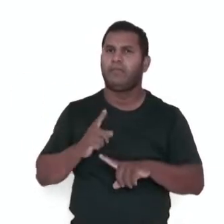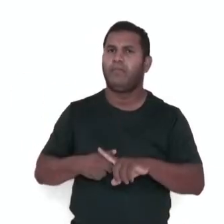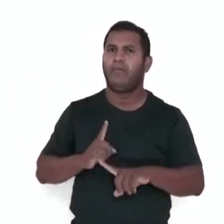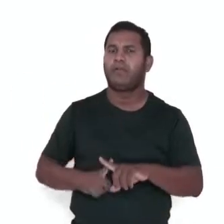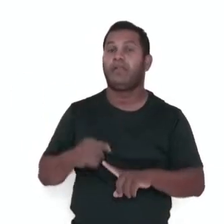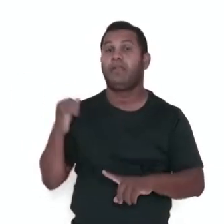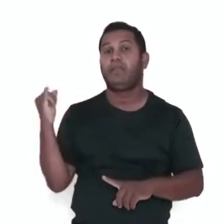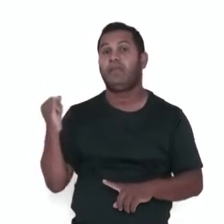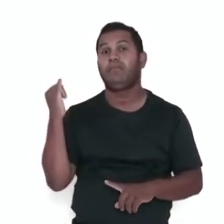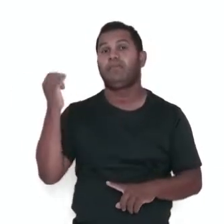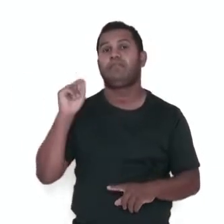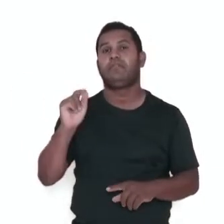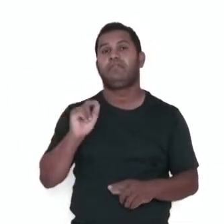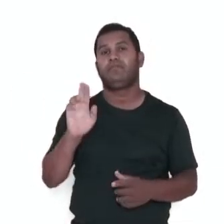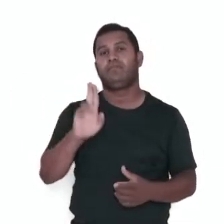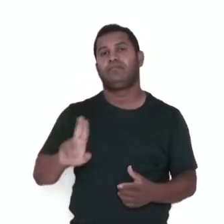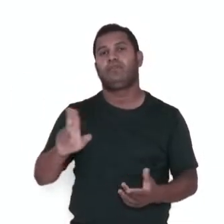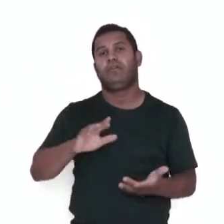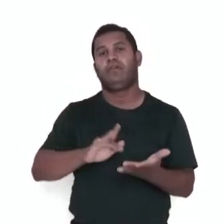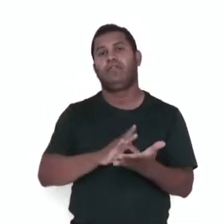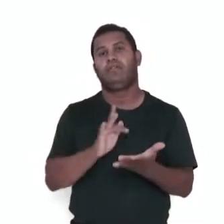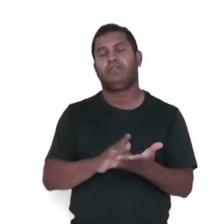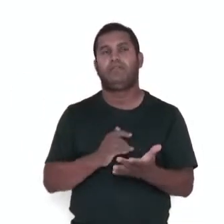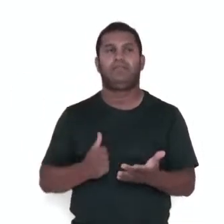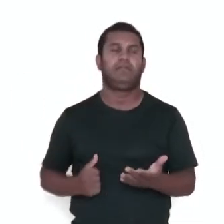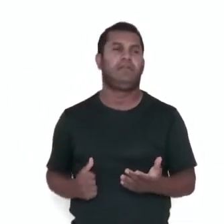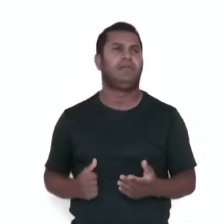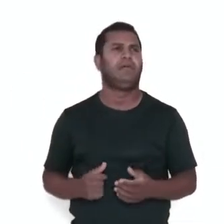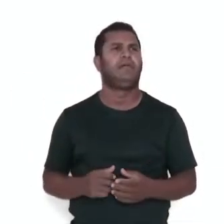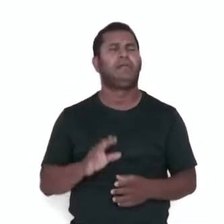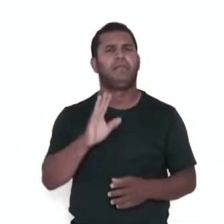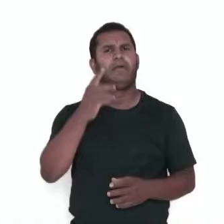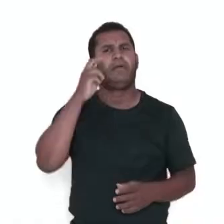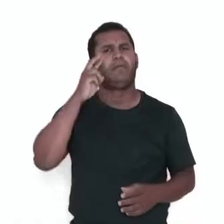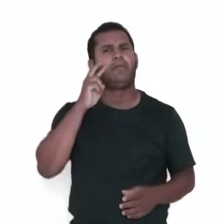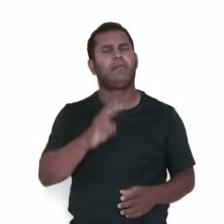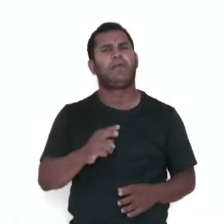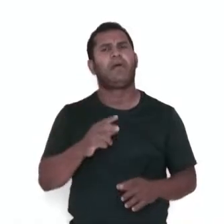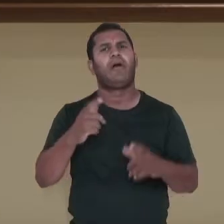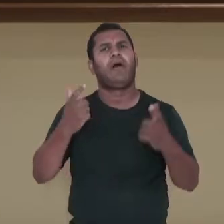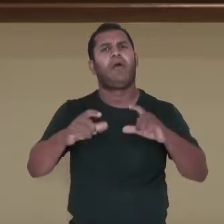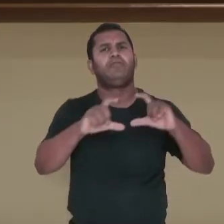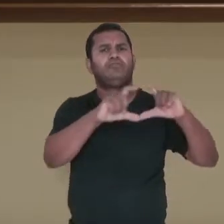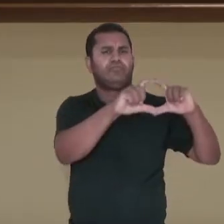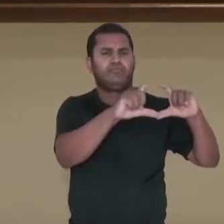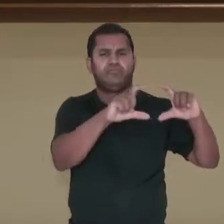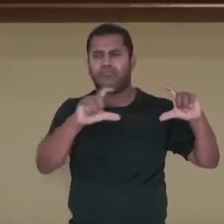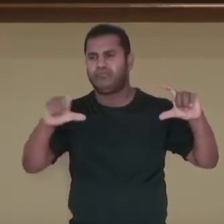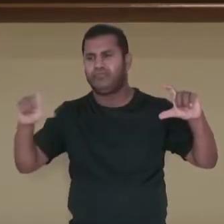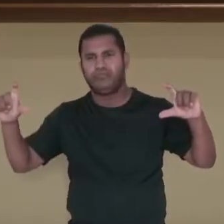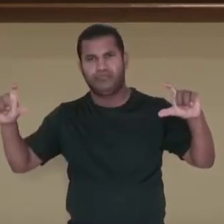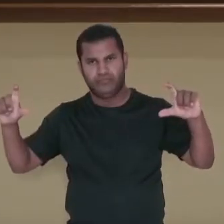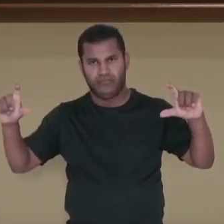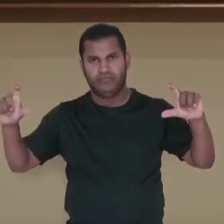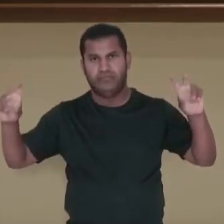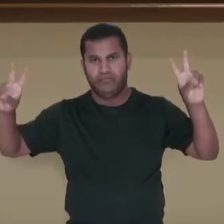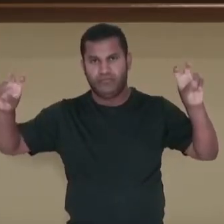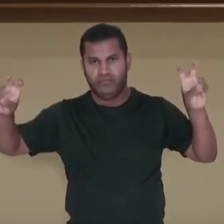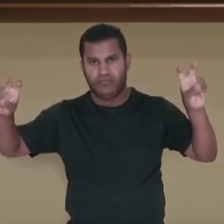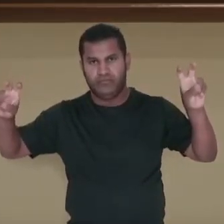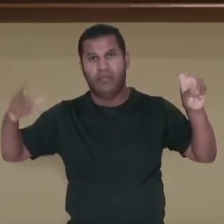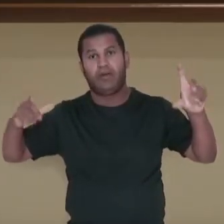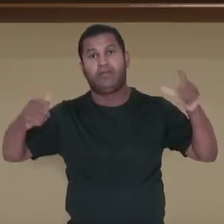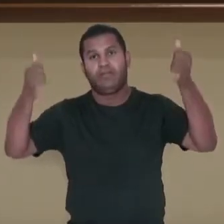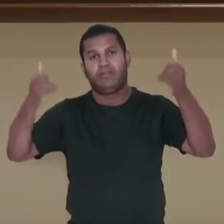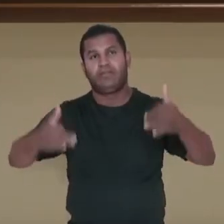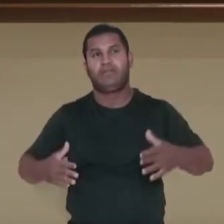por meio dos smartphones. Vamos ler um trecho do texto em que ela declara a sua opinião a respeito do tema? Ela